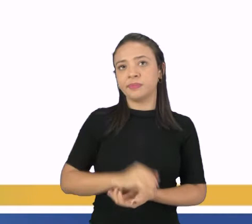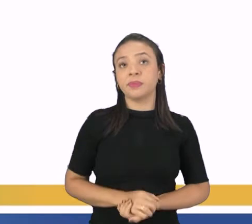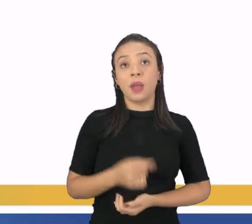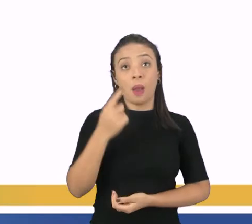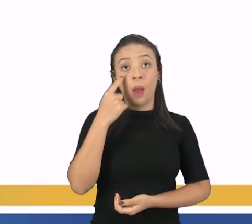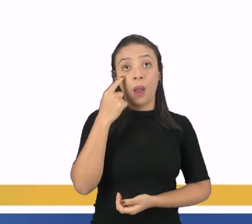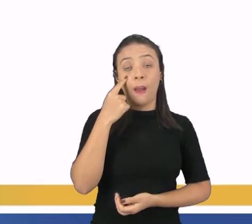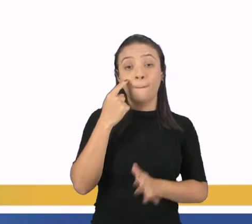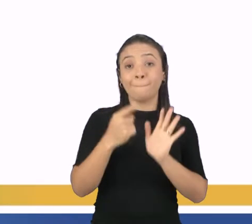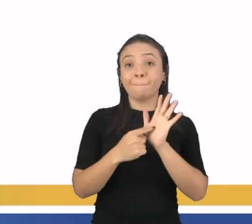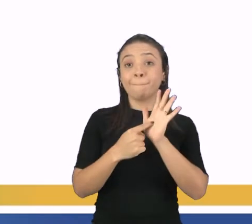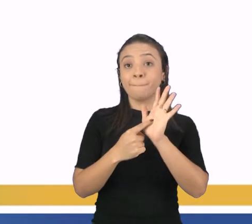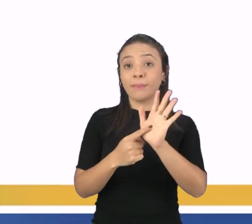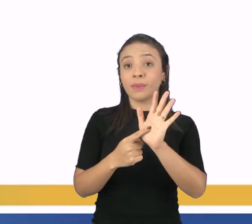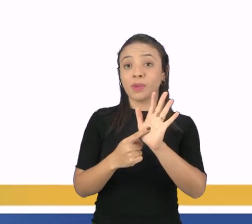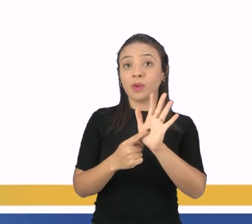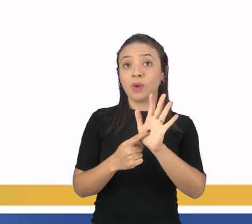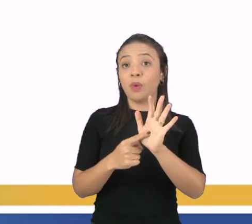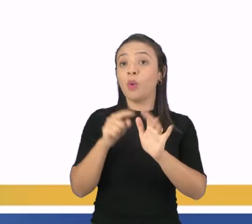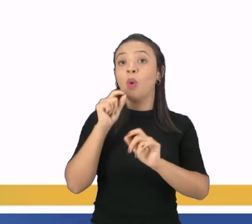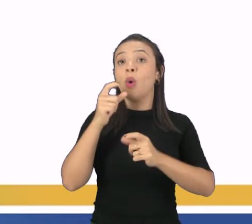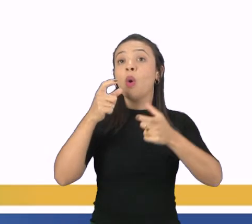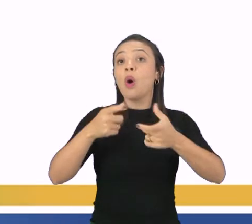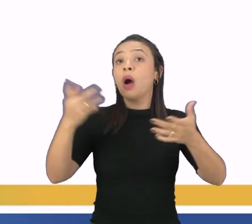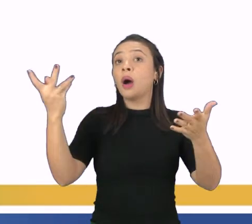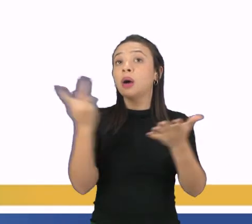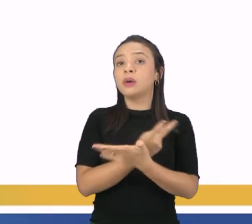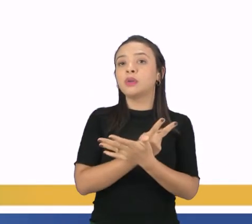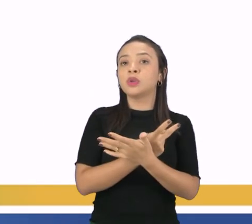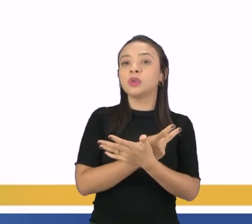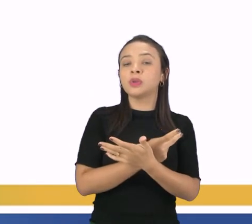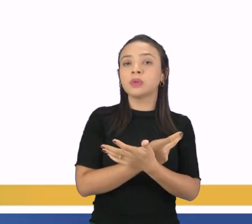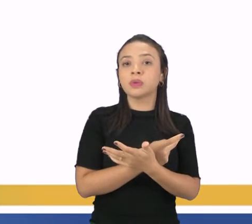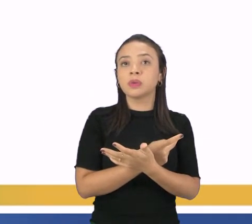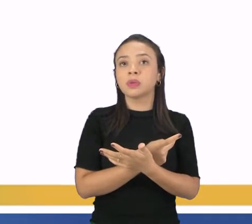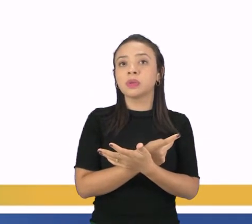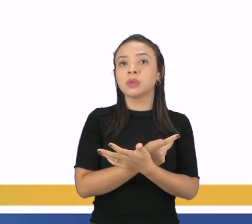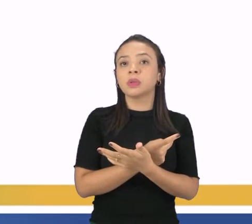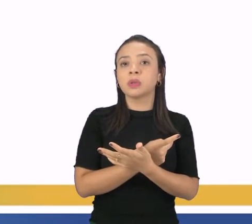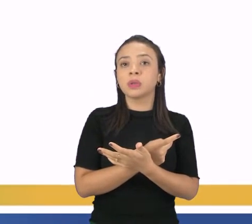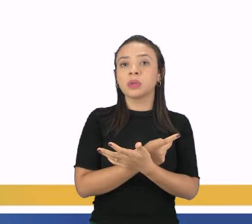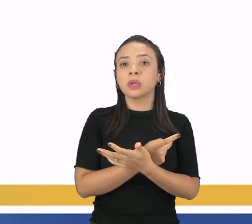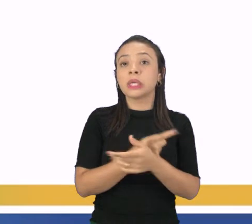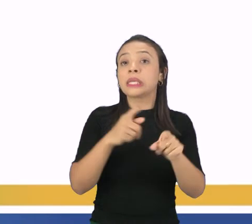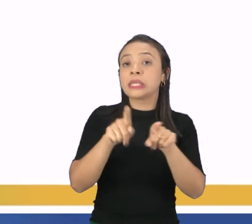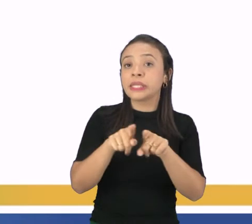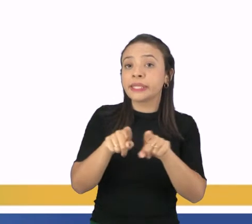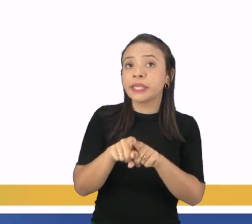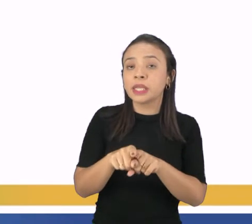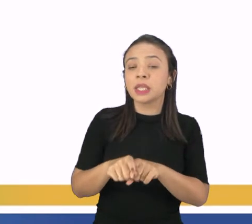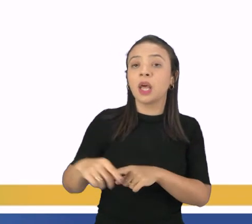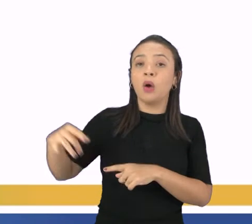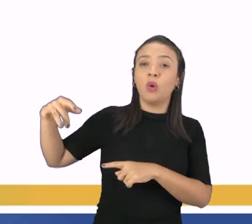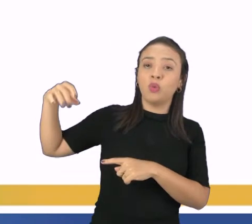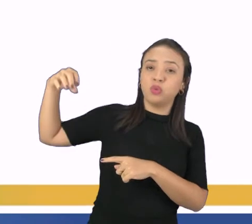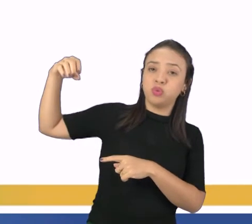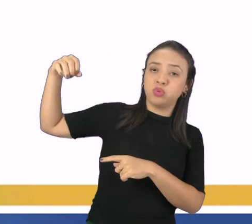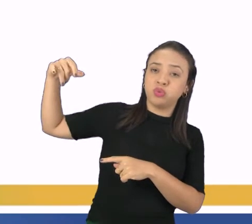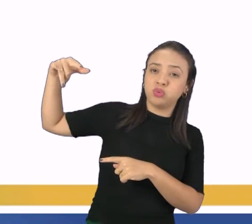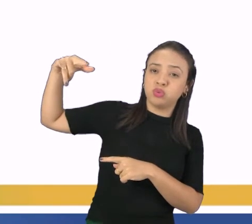dos Estados Unidos e a coalizão do Golfo Péssico, do Mar Vermelho, além das aeronaves